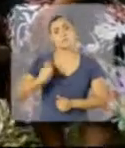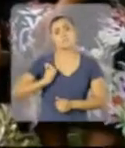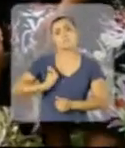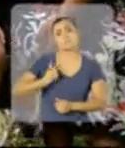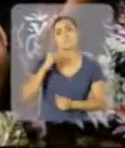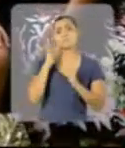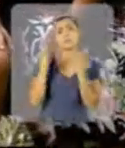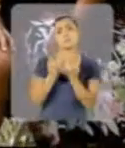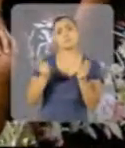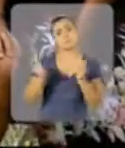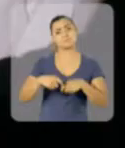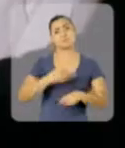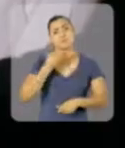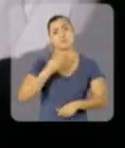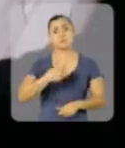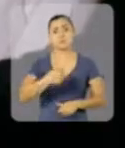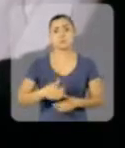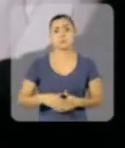Era o melhor para a minha família.